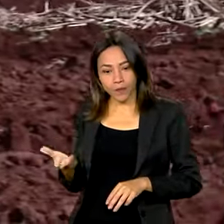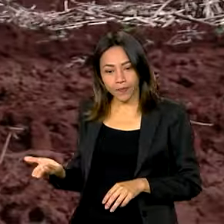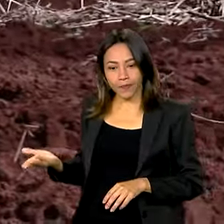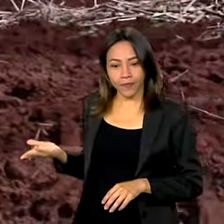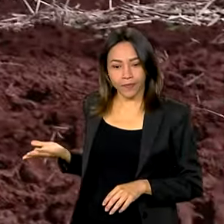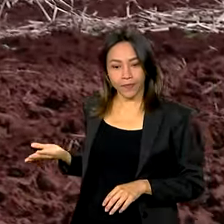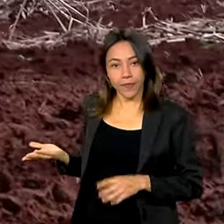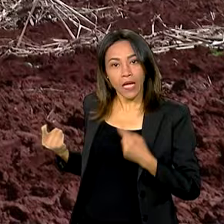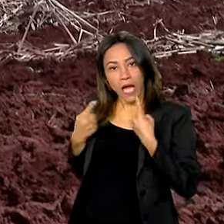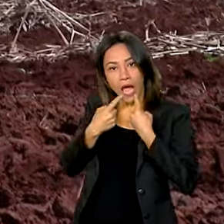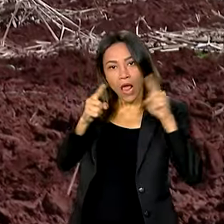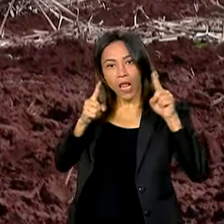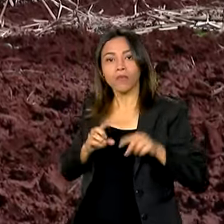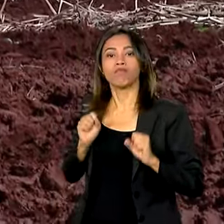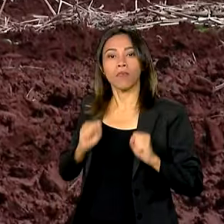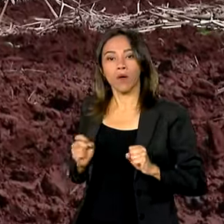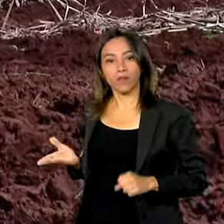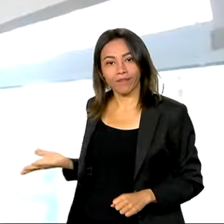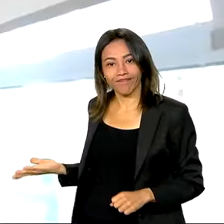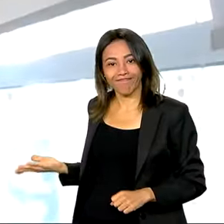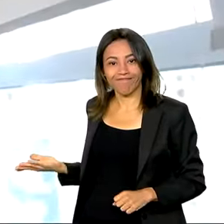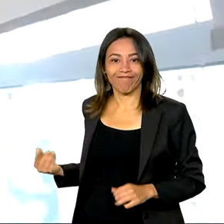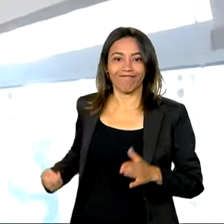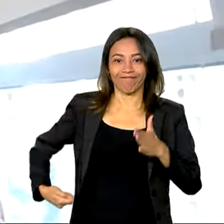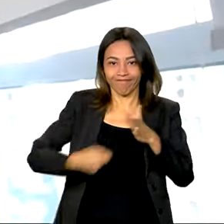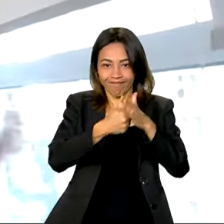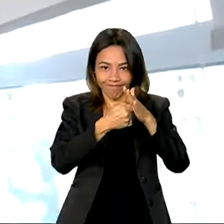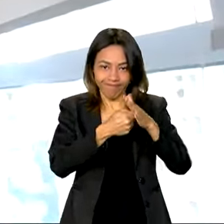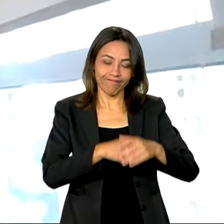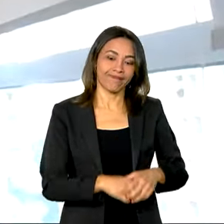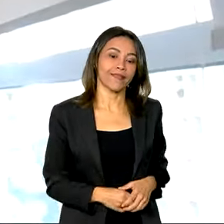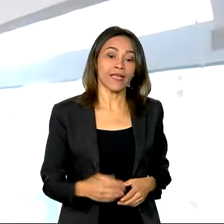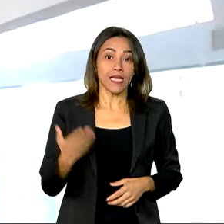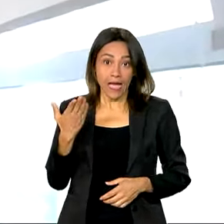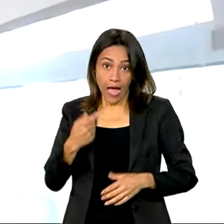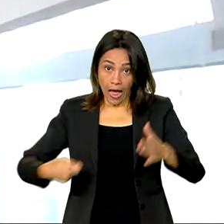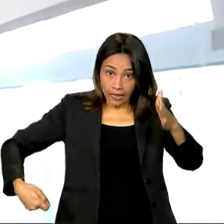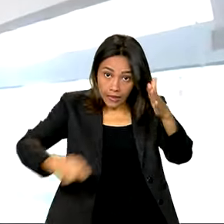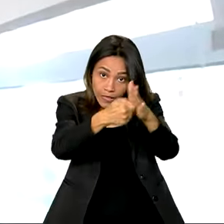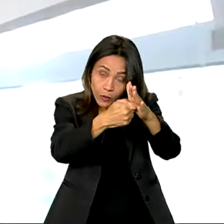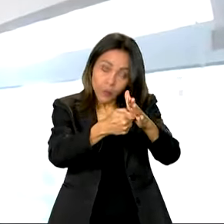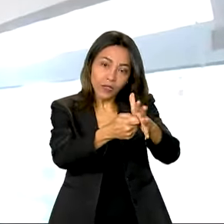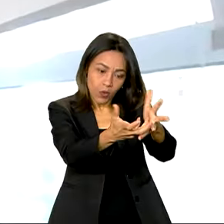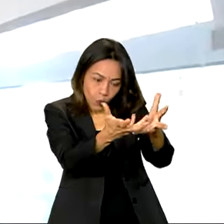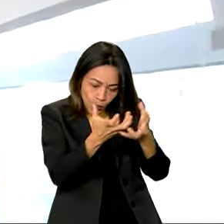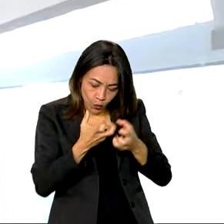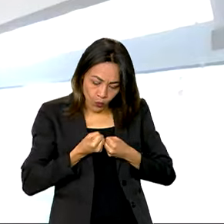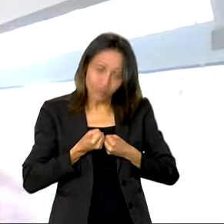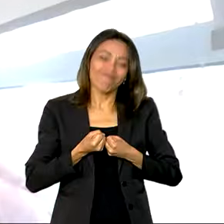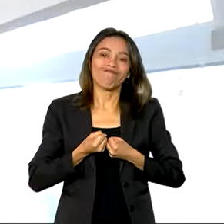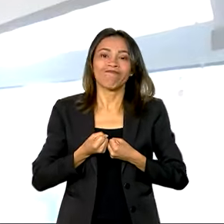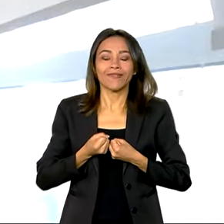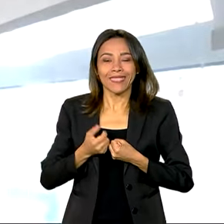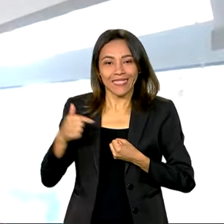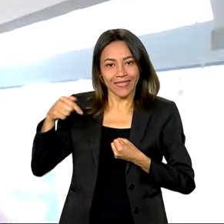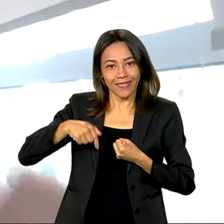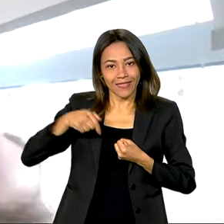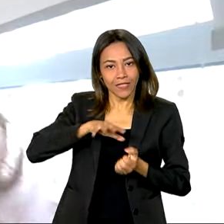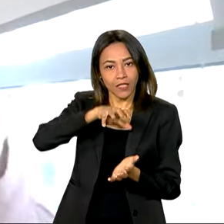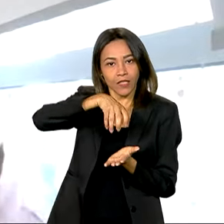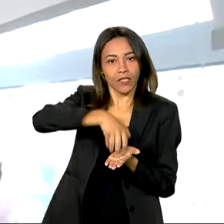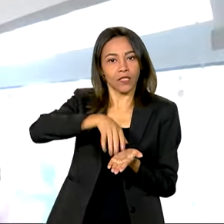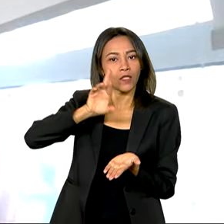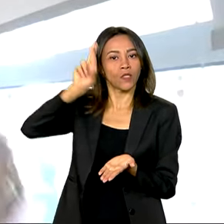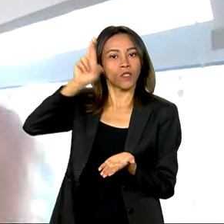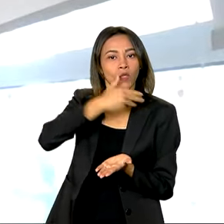.gov.br. A partir do momento em que essa denúncia chega aos órgãos de competência, é onde esses órgãos